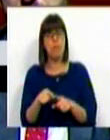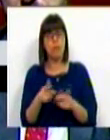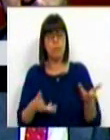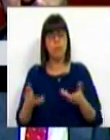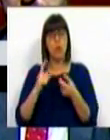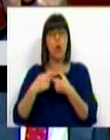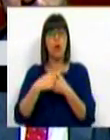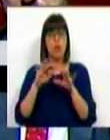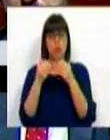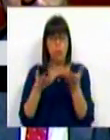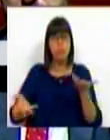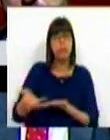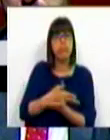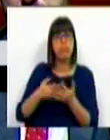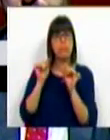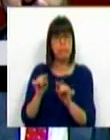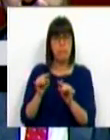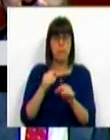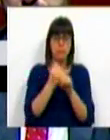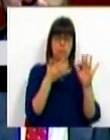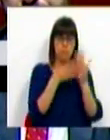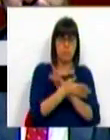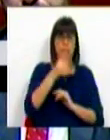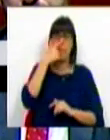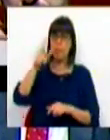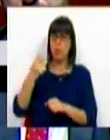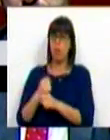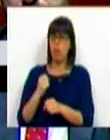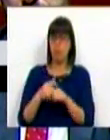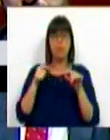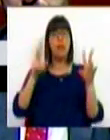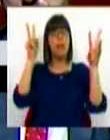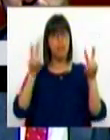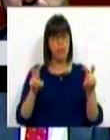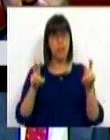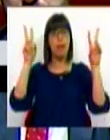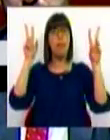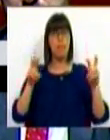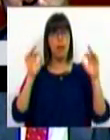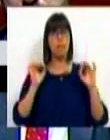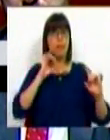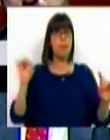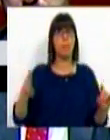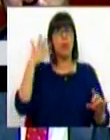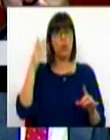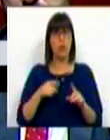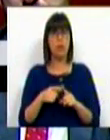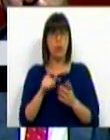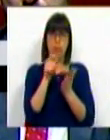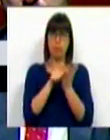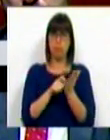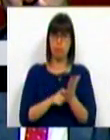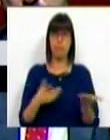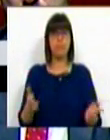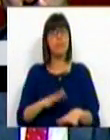concertação social para que, para empregadores e para trabalhadores, este tema seja um tema prioritário de agenda.